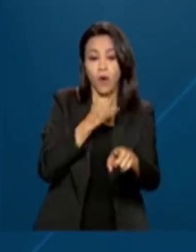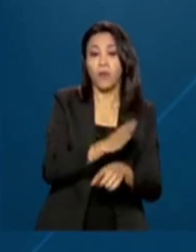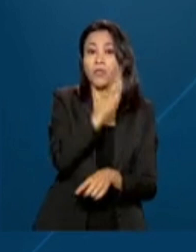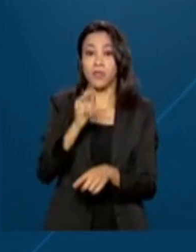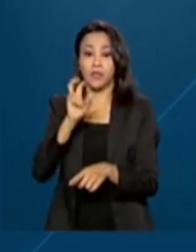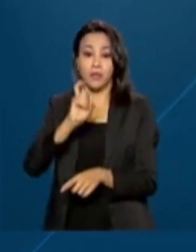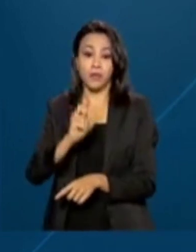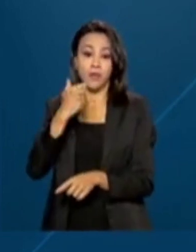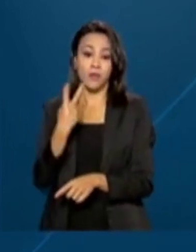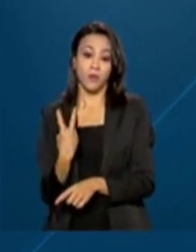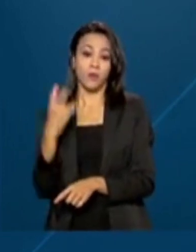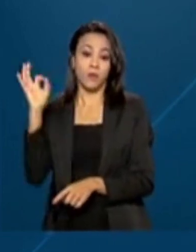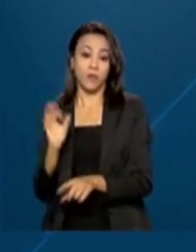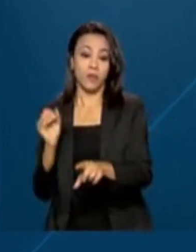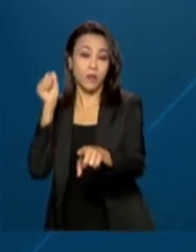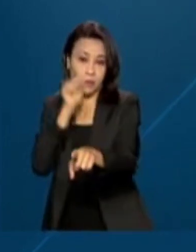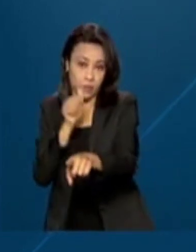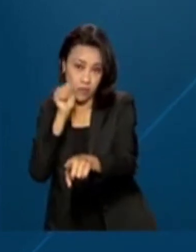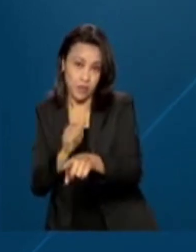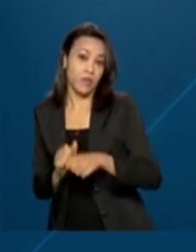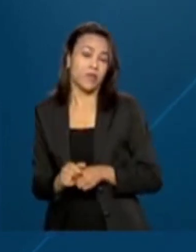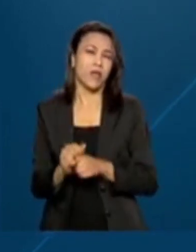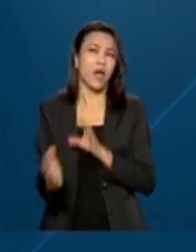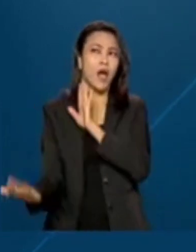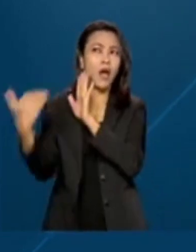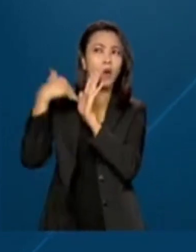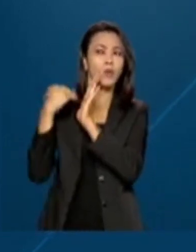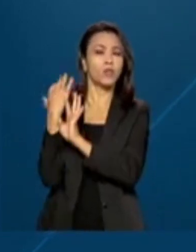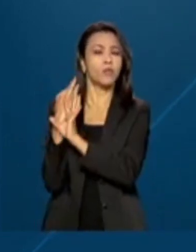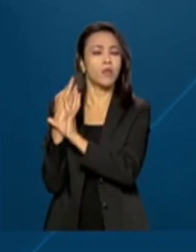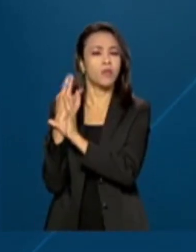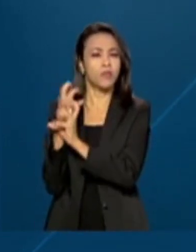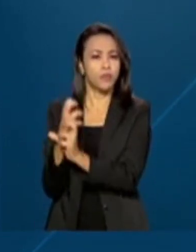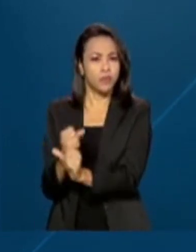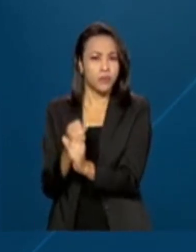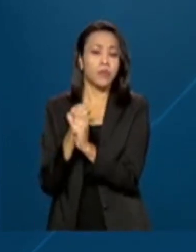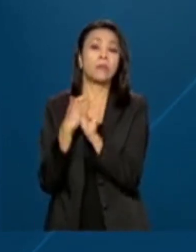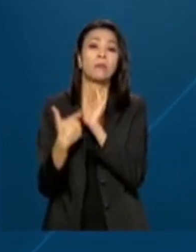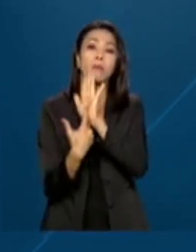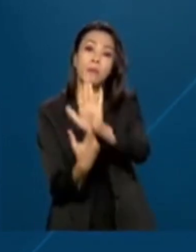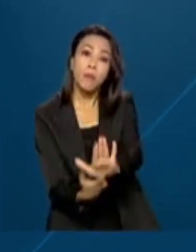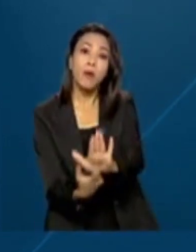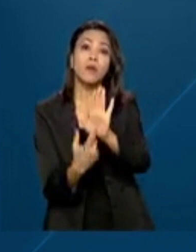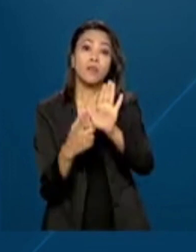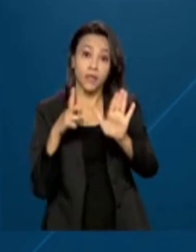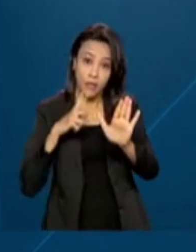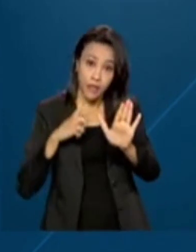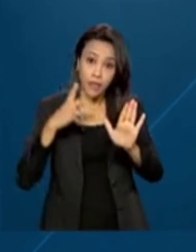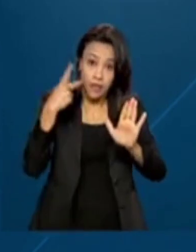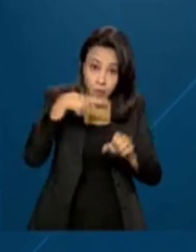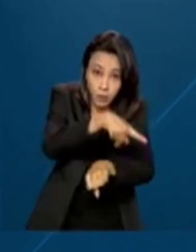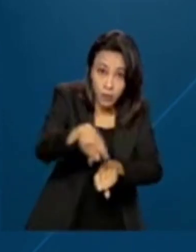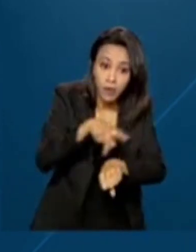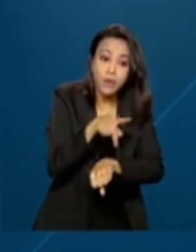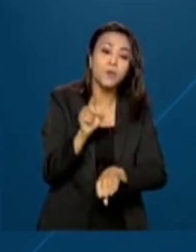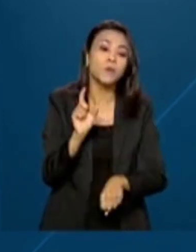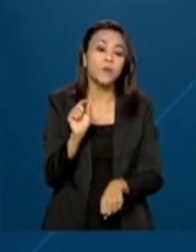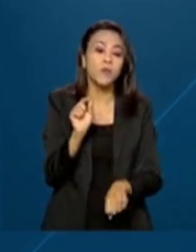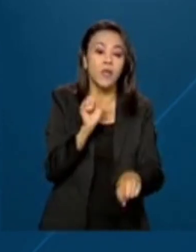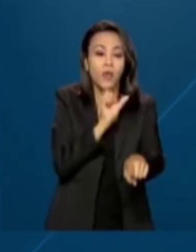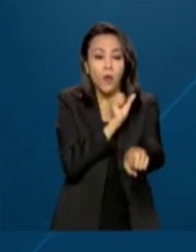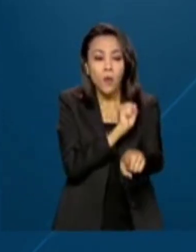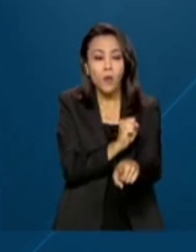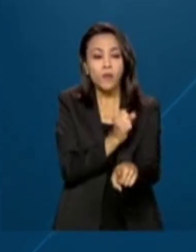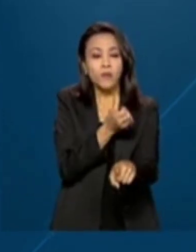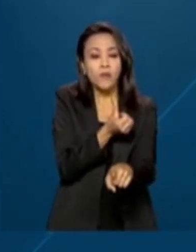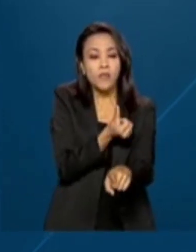mulheres. Os dados do segundo balanço da coleta do Censo também mostram que existem no país 860